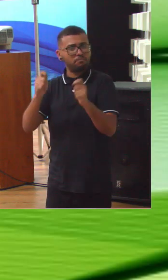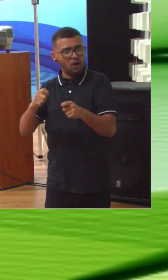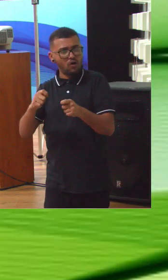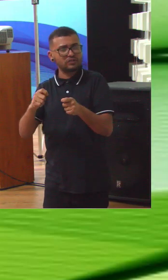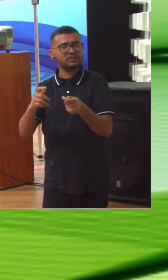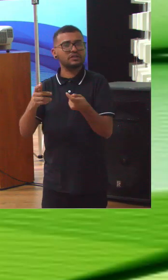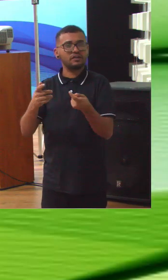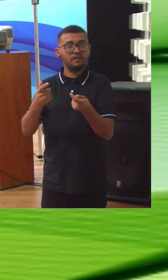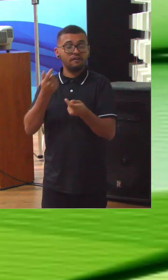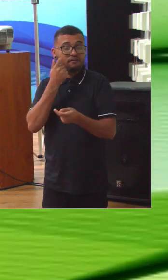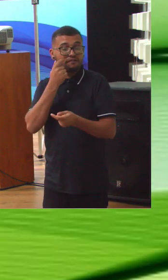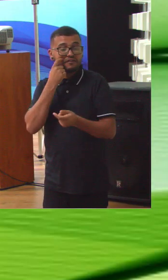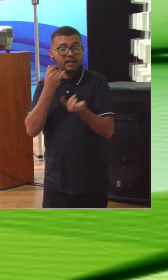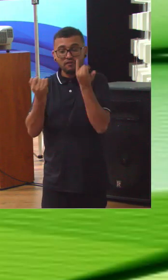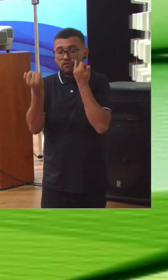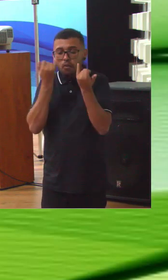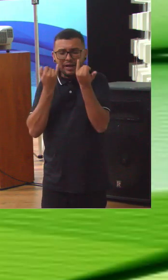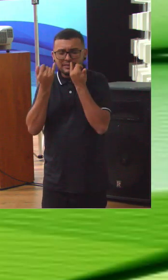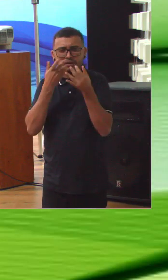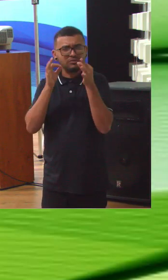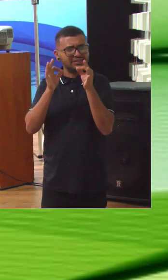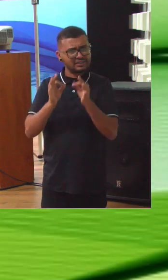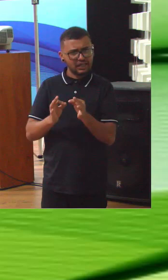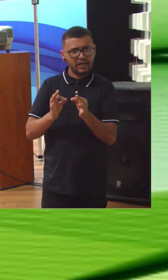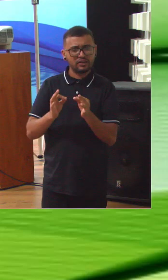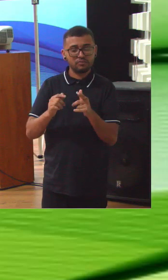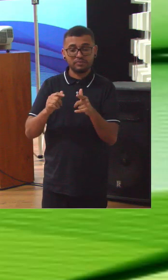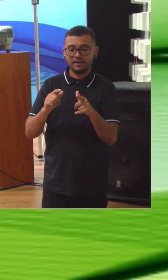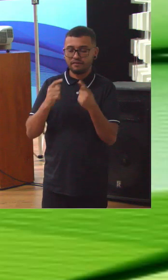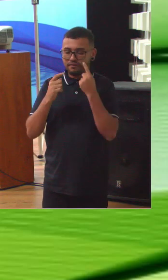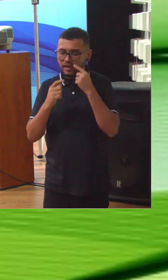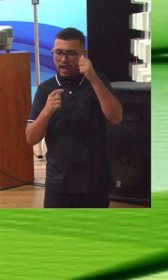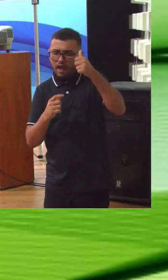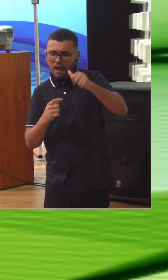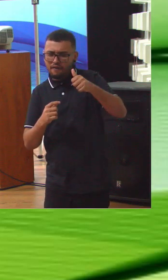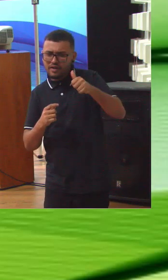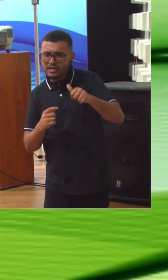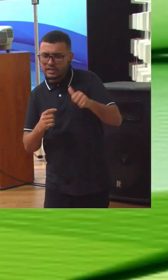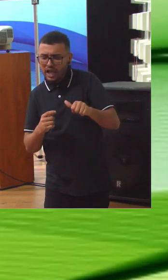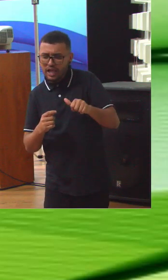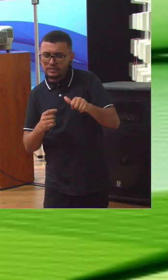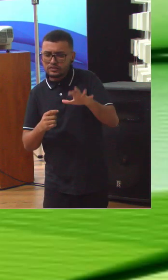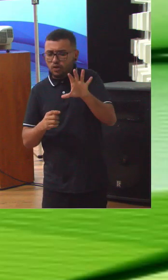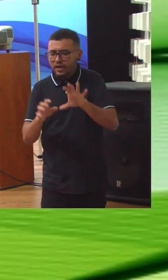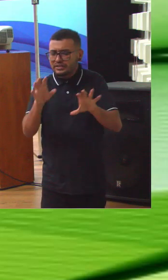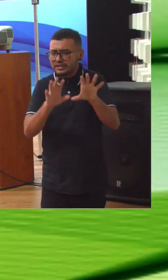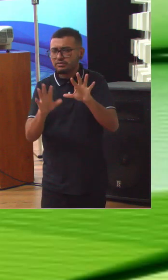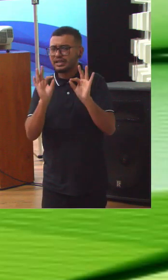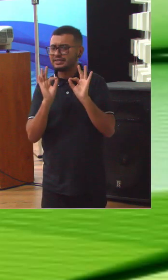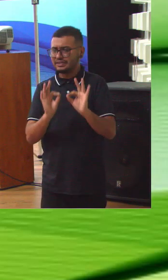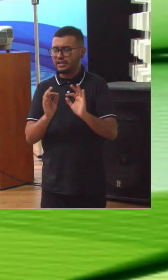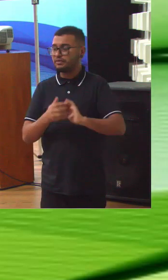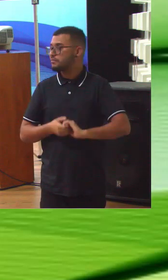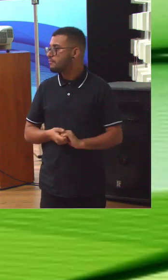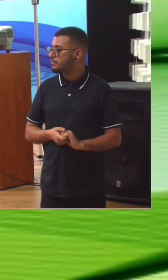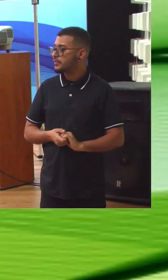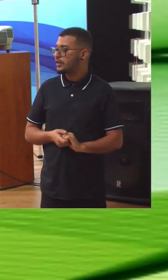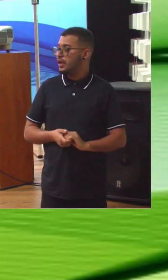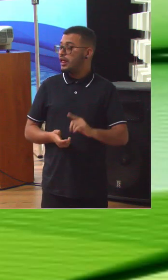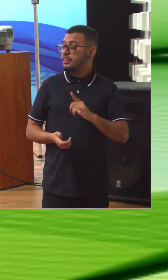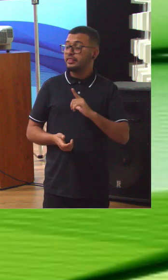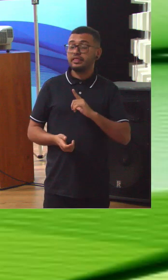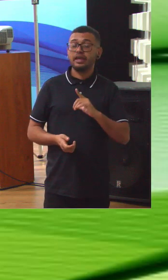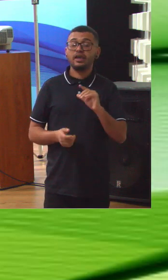facilmente as informações necessárias para avaliar o estado de saúde dessa organização. Também temos o sistema de accountability, que